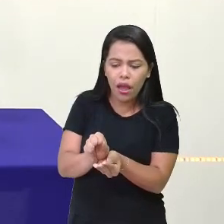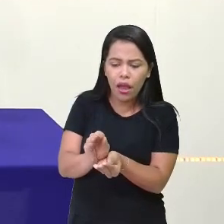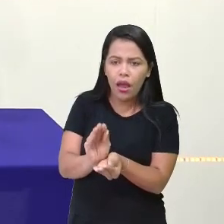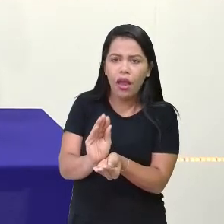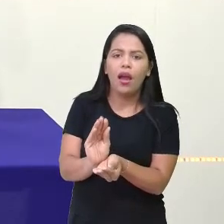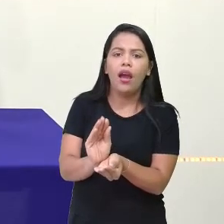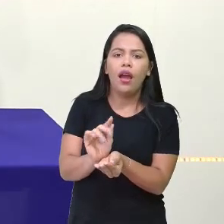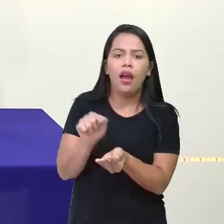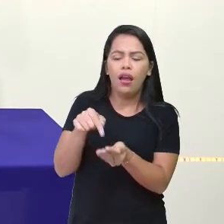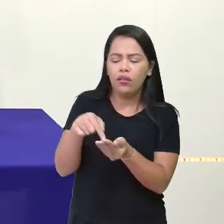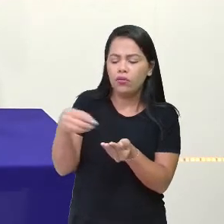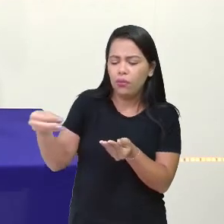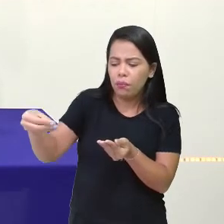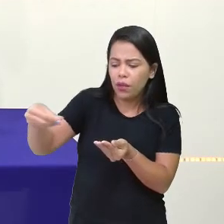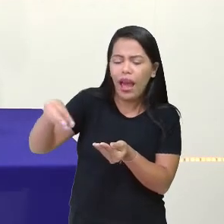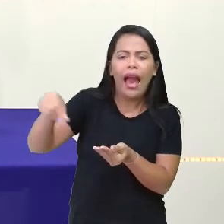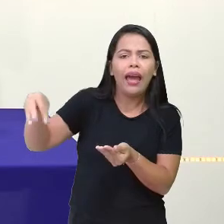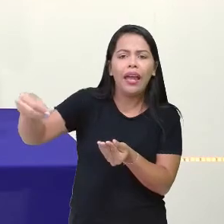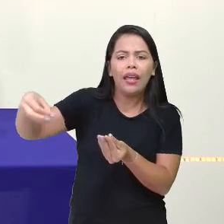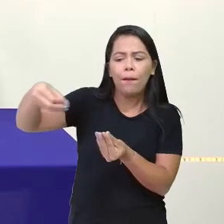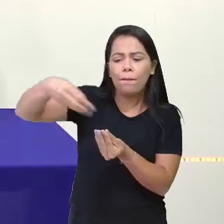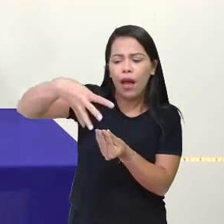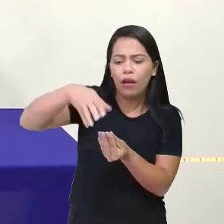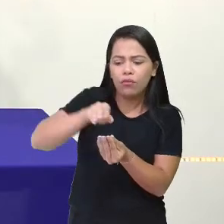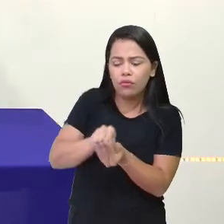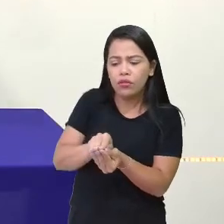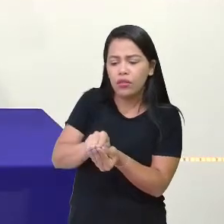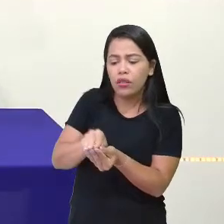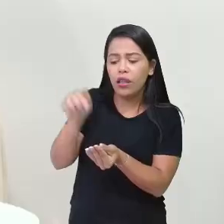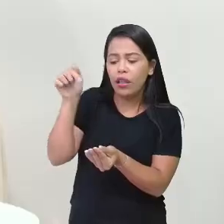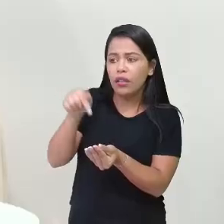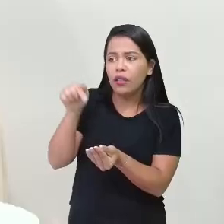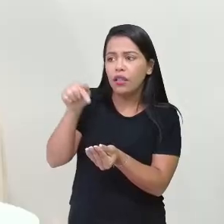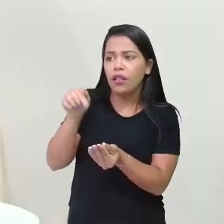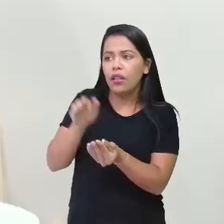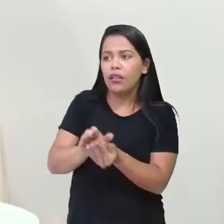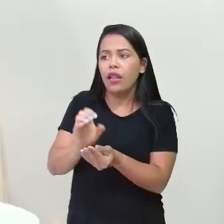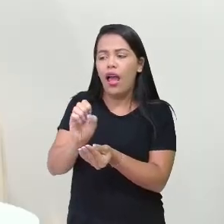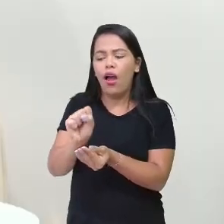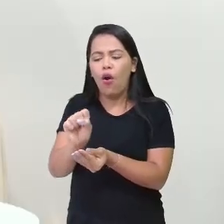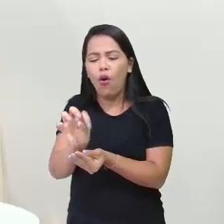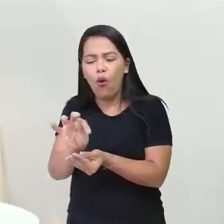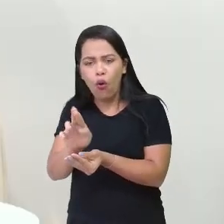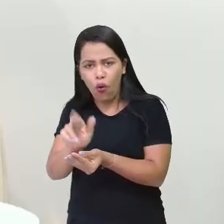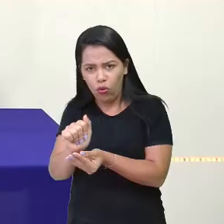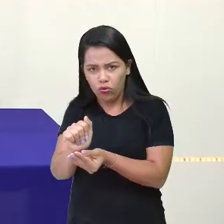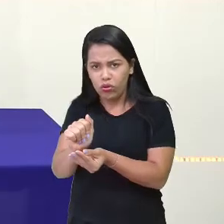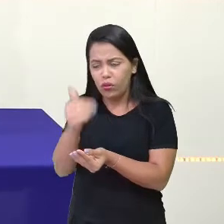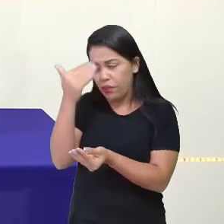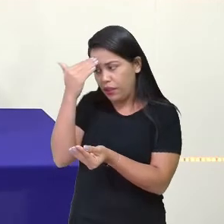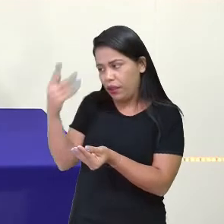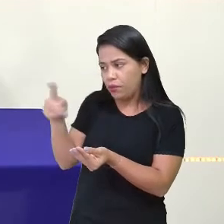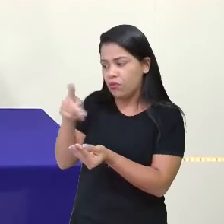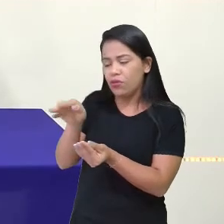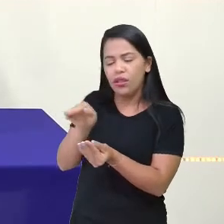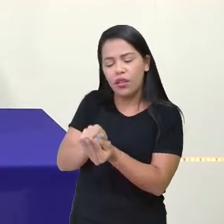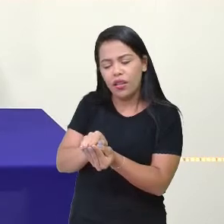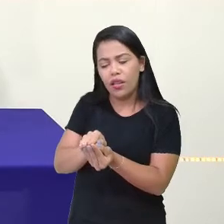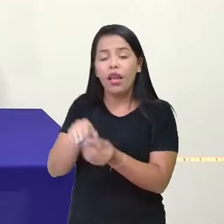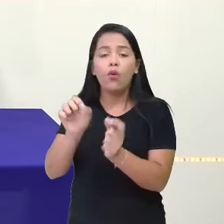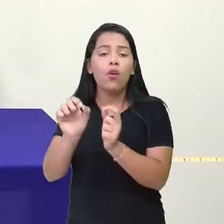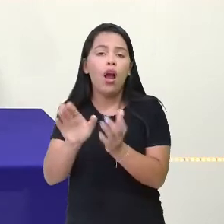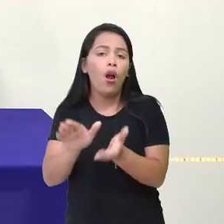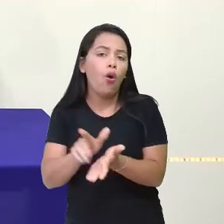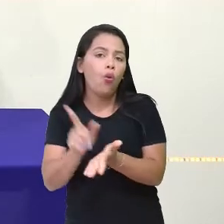de areia dentro daquela pérola e a pérola reconhece... Pérola da ostra, obrigada professora. Então, o que